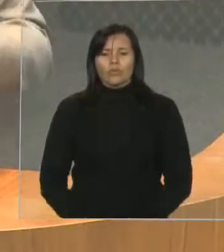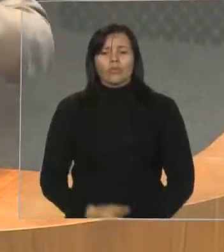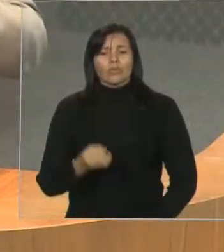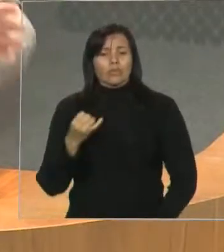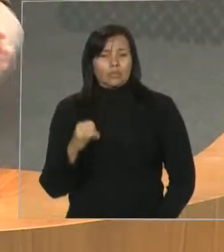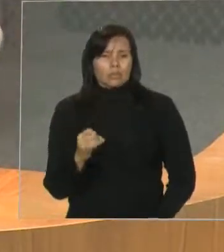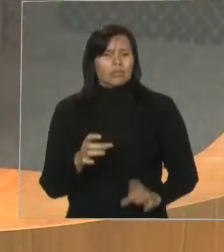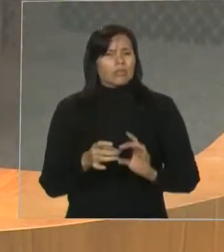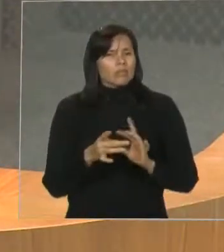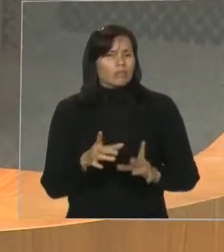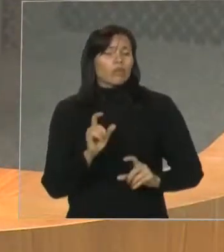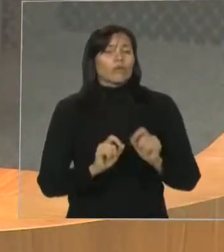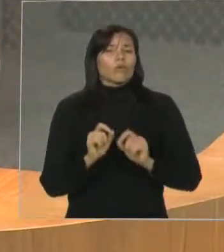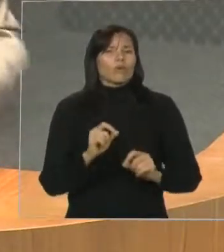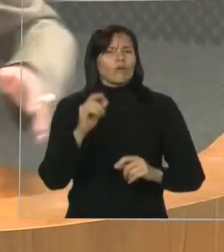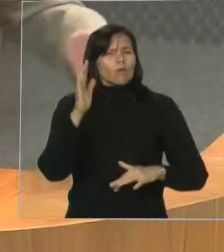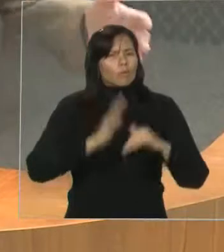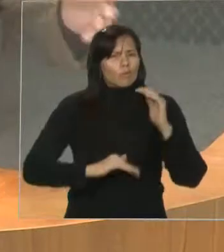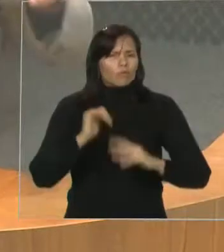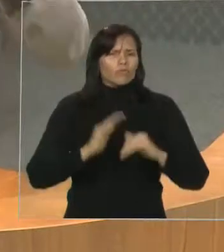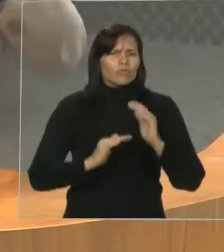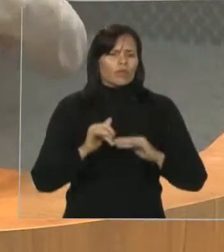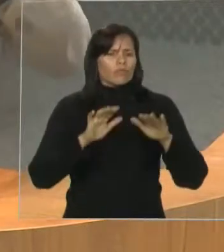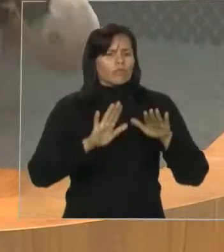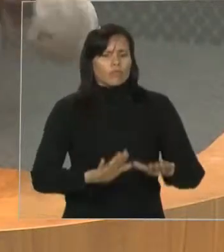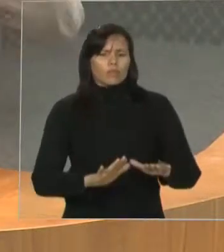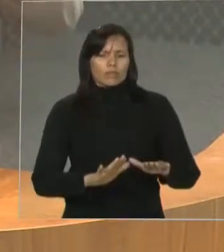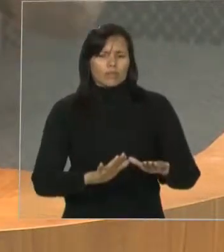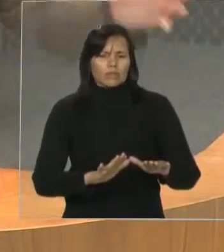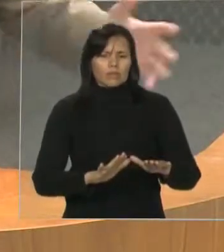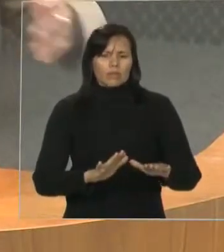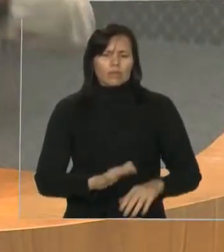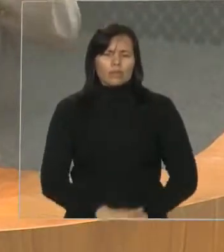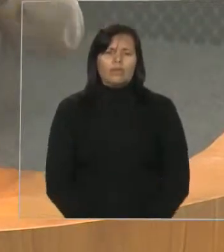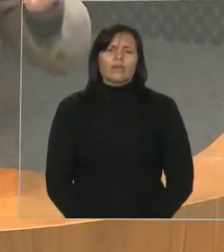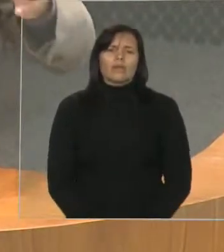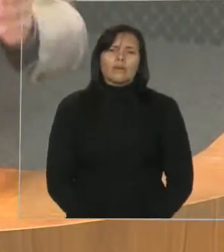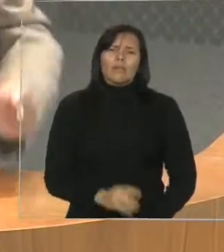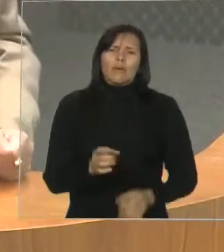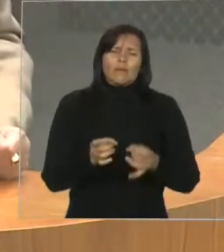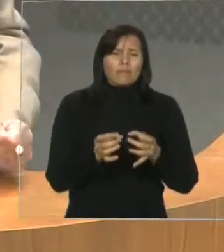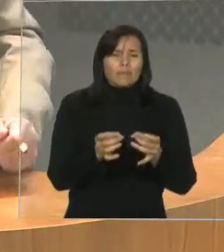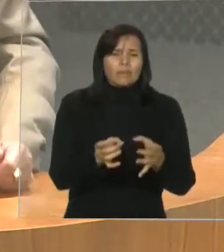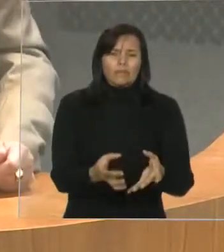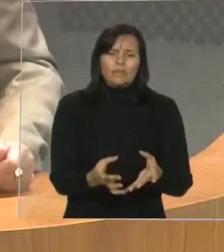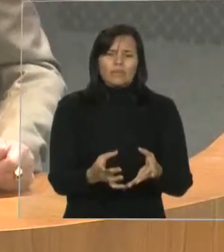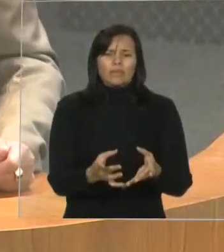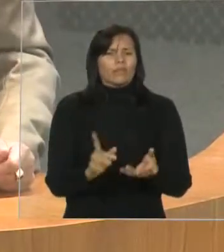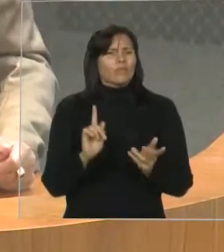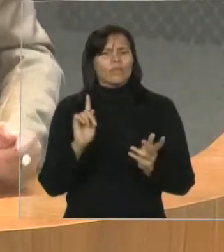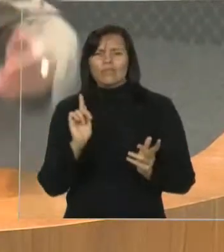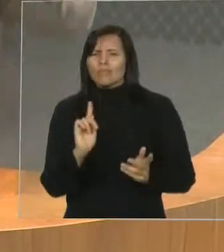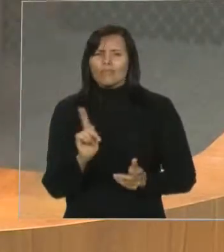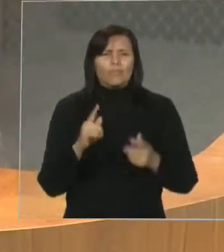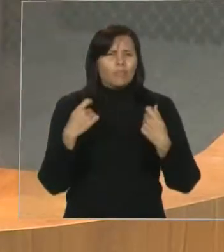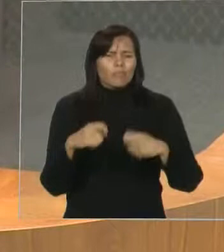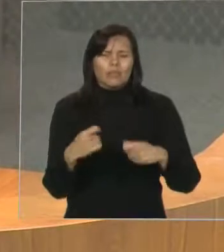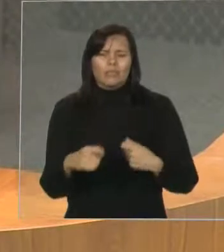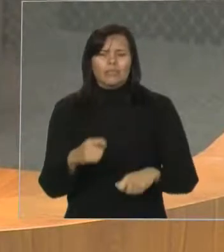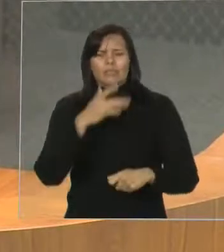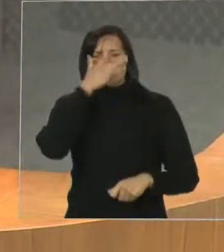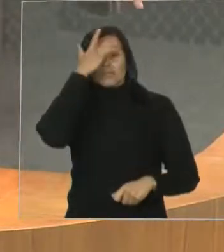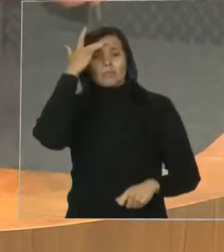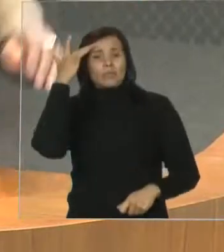passagens lá em Pinheiro, não tem necessidade de ninguém sair de Pinheiro ou da região, dos municípios vizinhos, para se deslocar até o Cujup, para lá